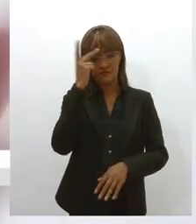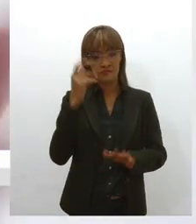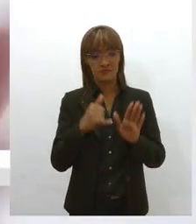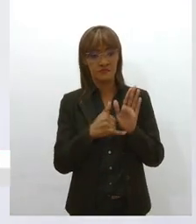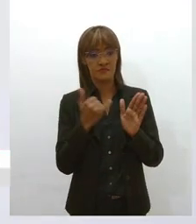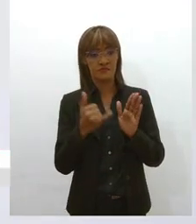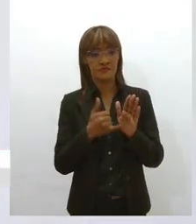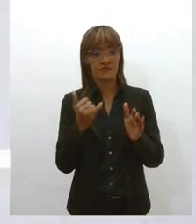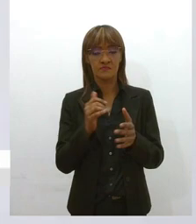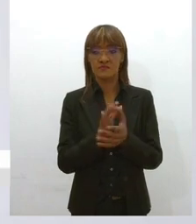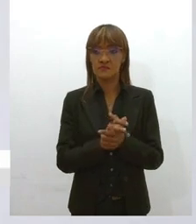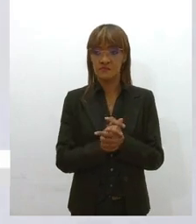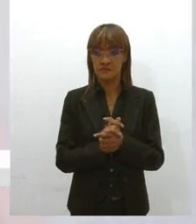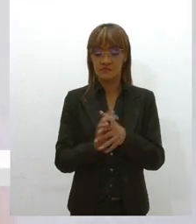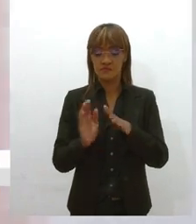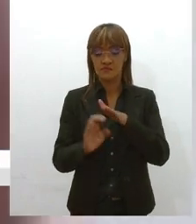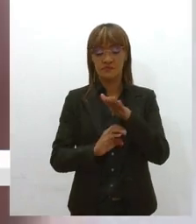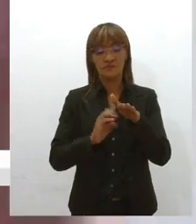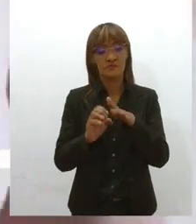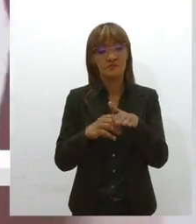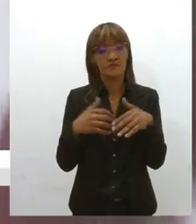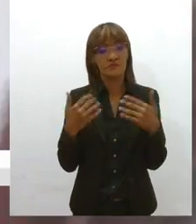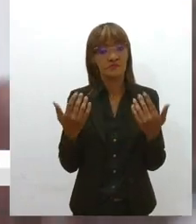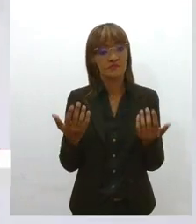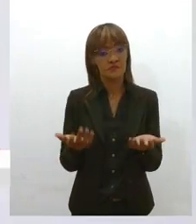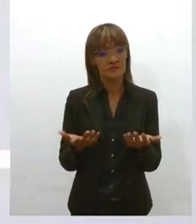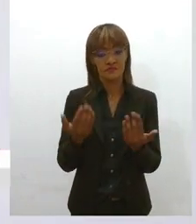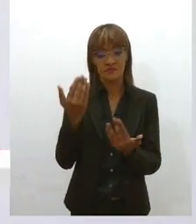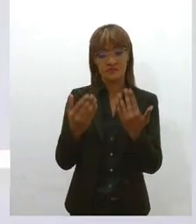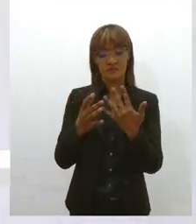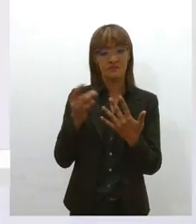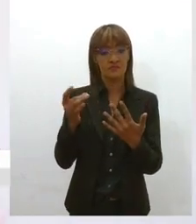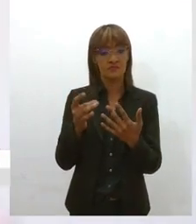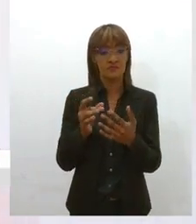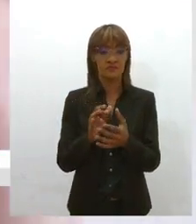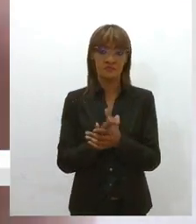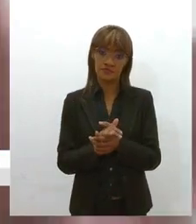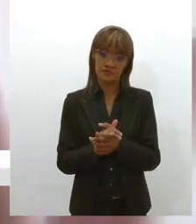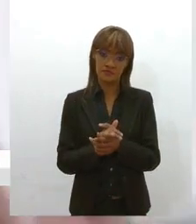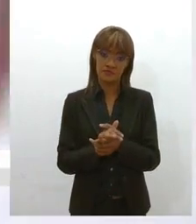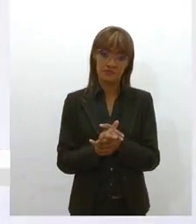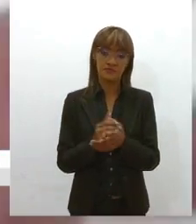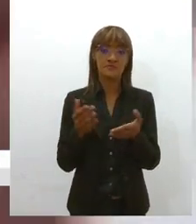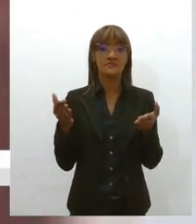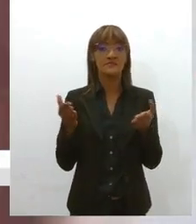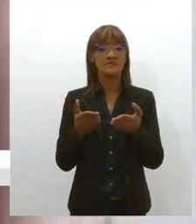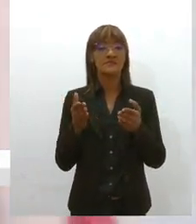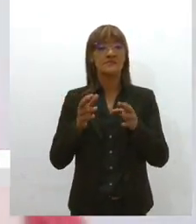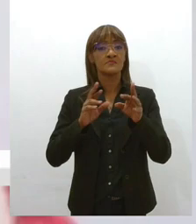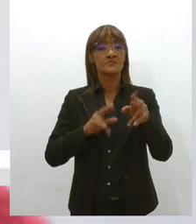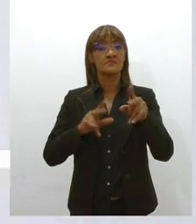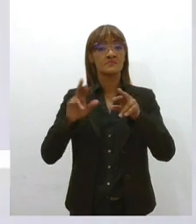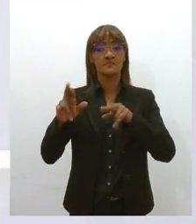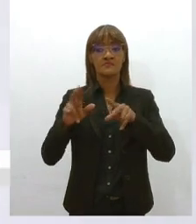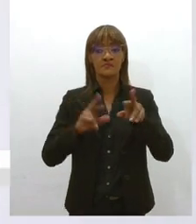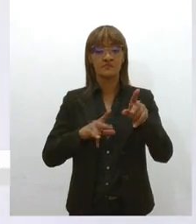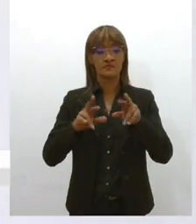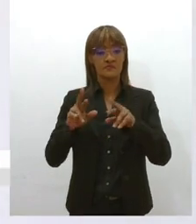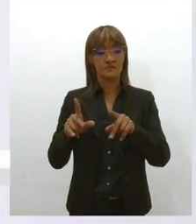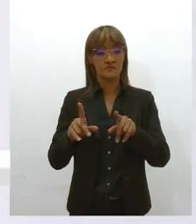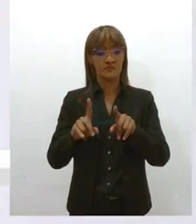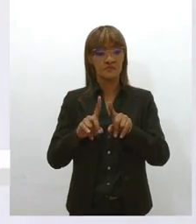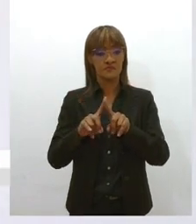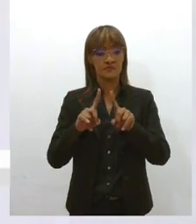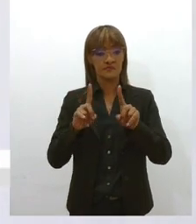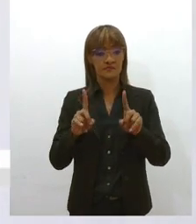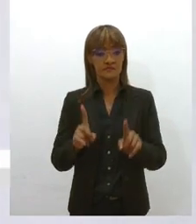terceirização, e fala-se agora em OES, então são modalidades diferentes que colocam para a